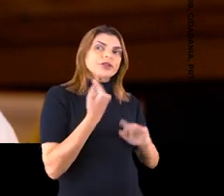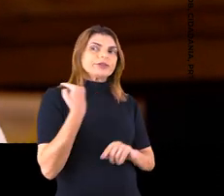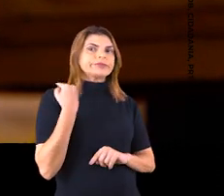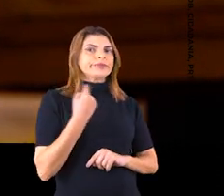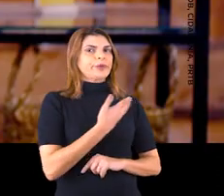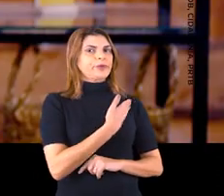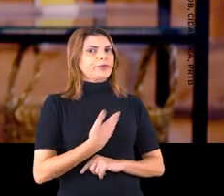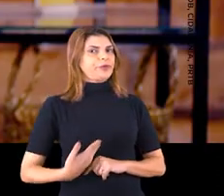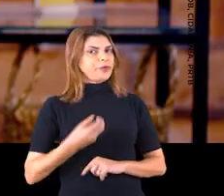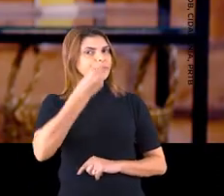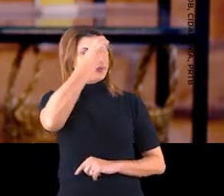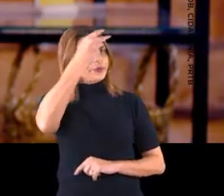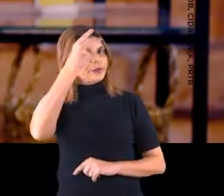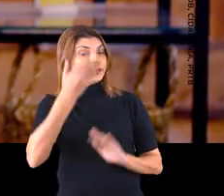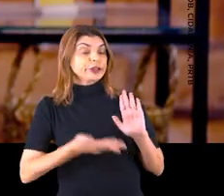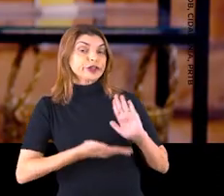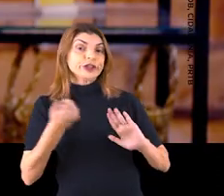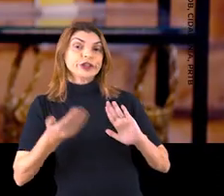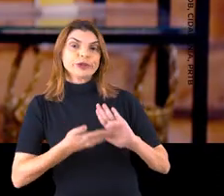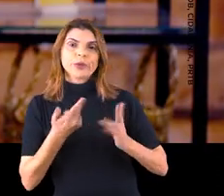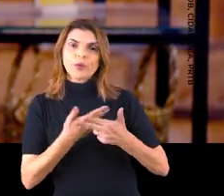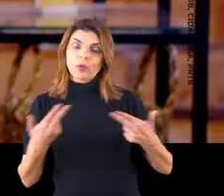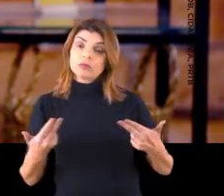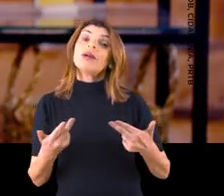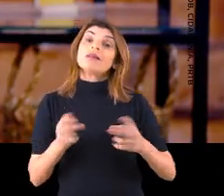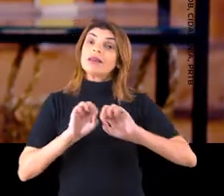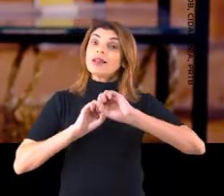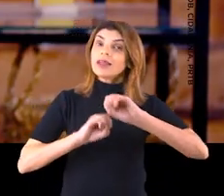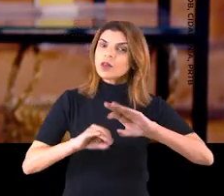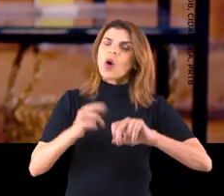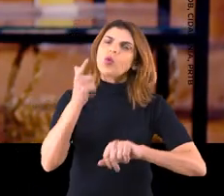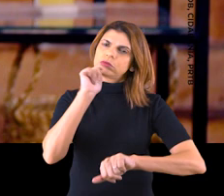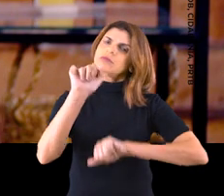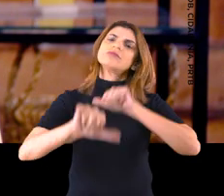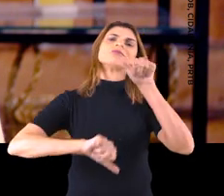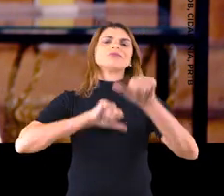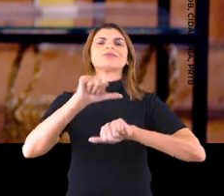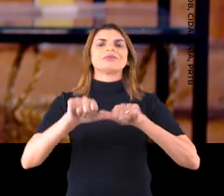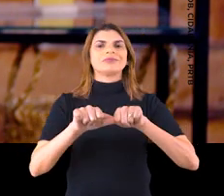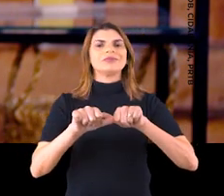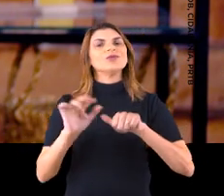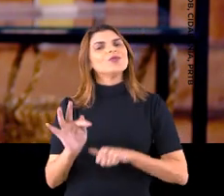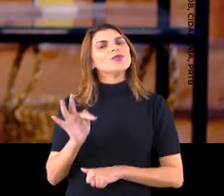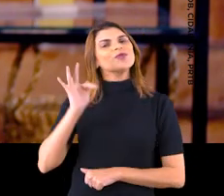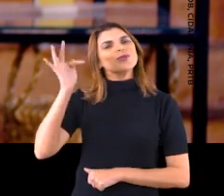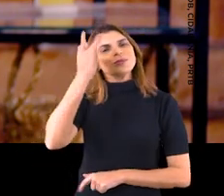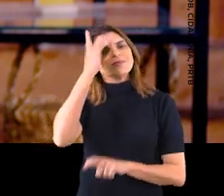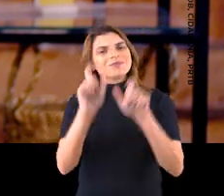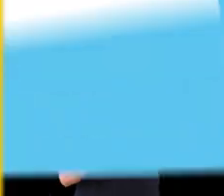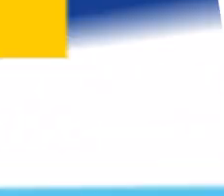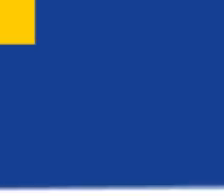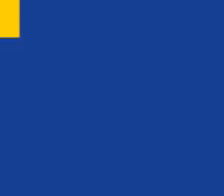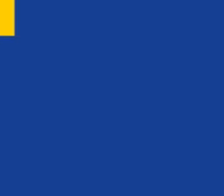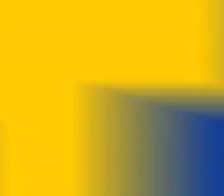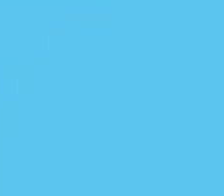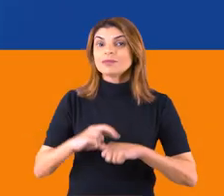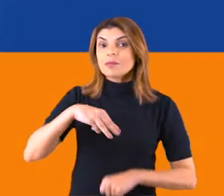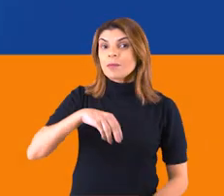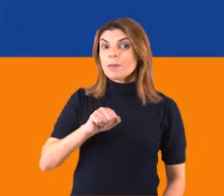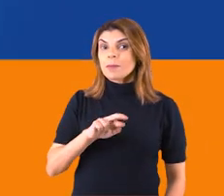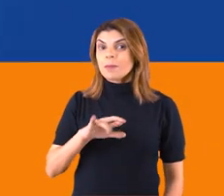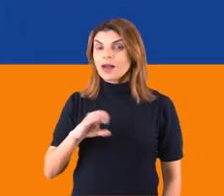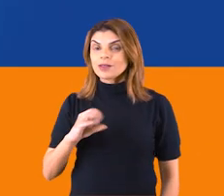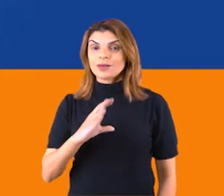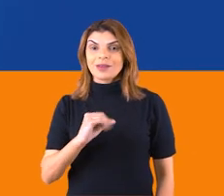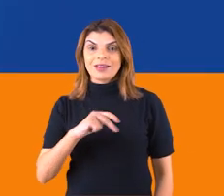atual governo. É assim que, através da educação, vamos transformar para sempre o futuro de Belporrojo. Márcio